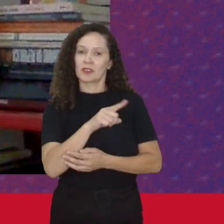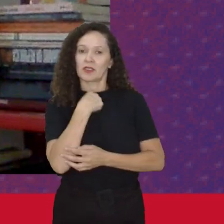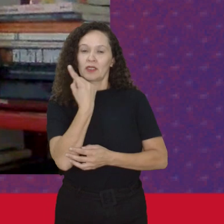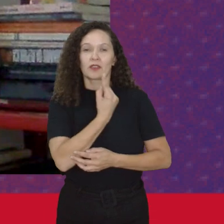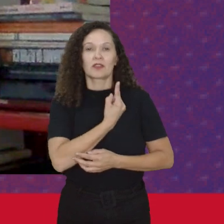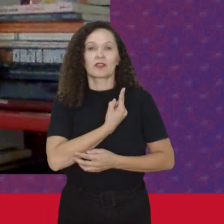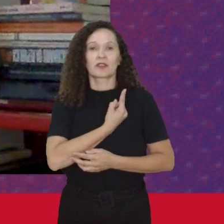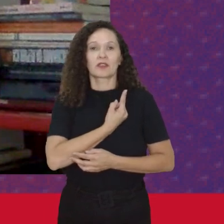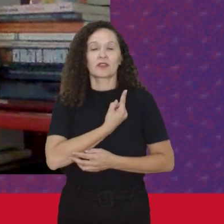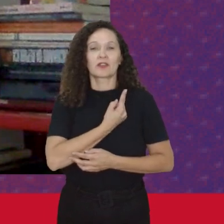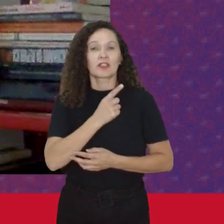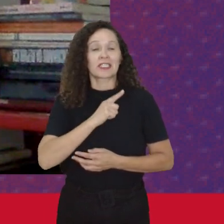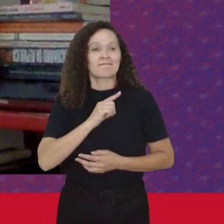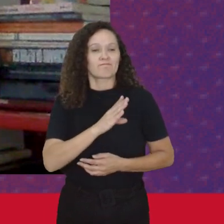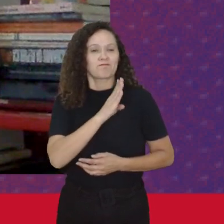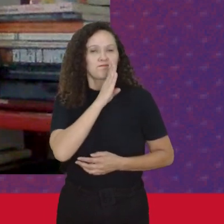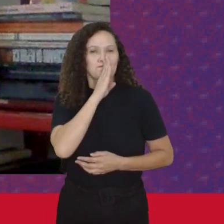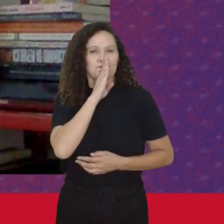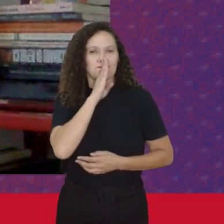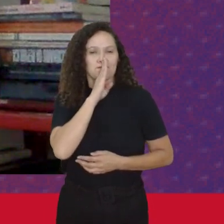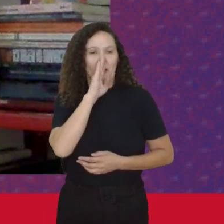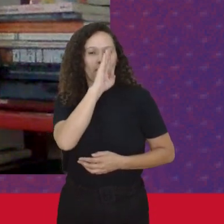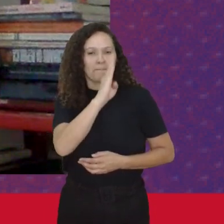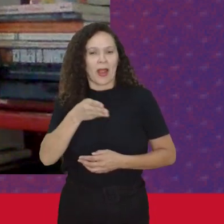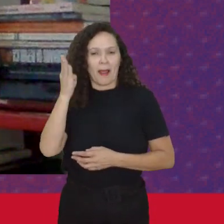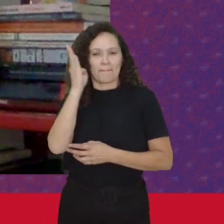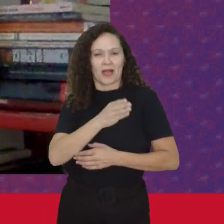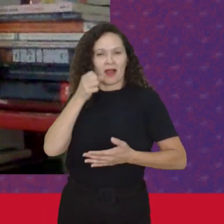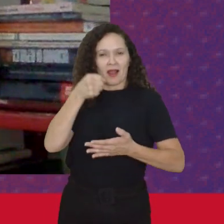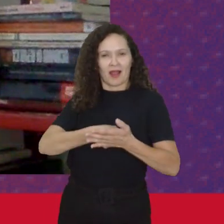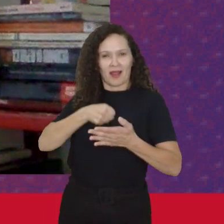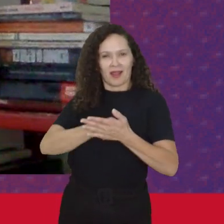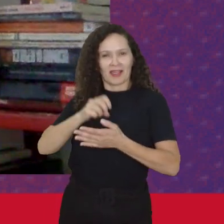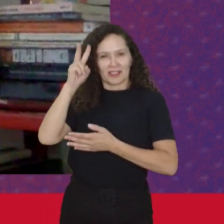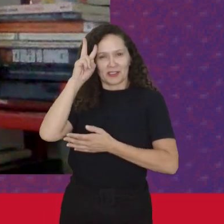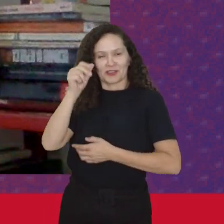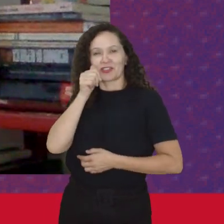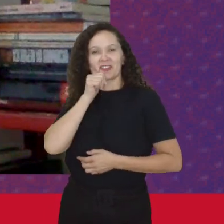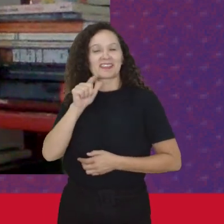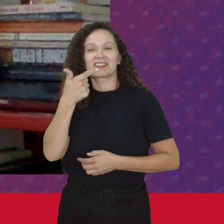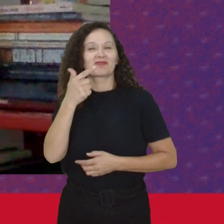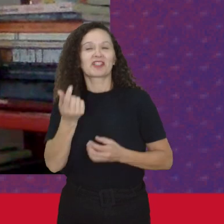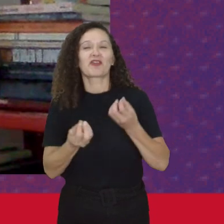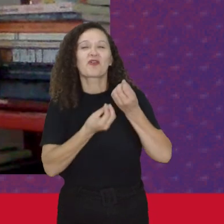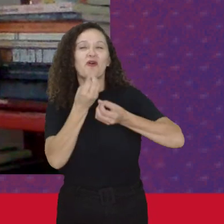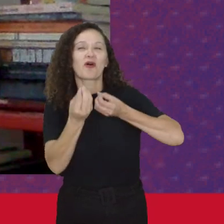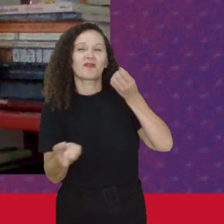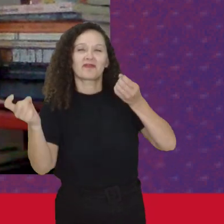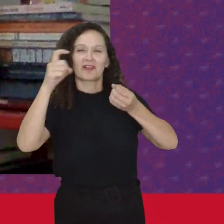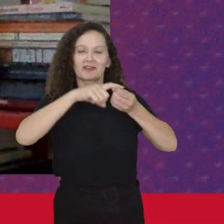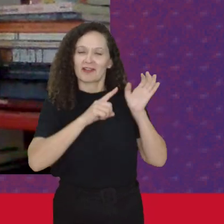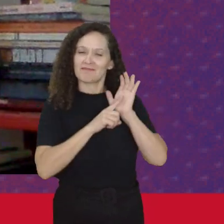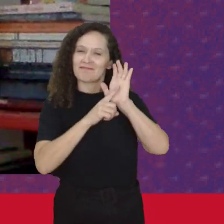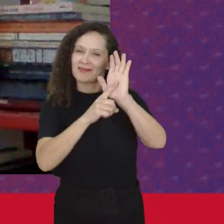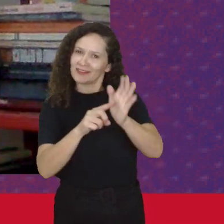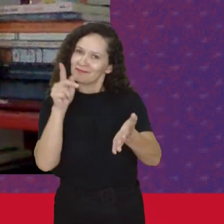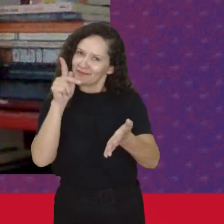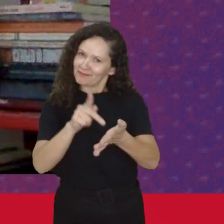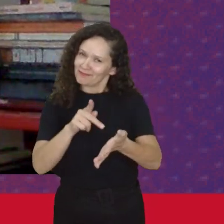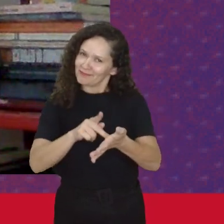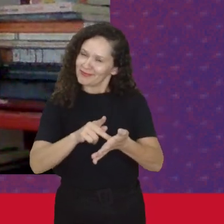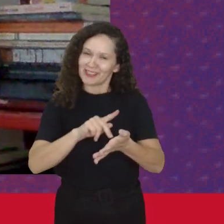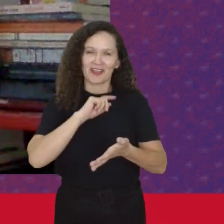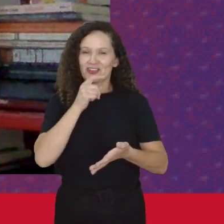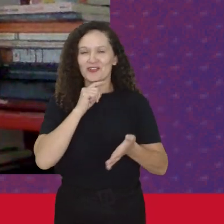Teve um silenciamento Da história Da luta Das mulheres Não temos Reconstituída Da maneira Como a gente Deveria ter